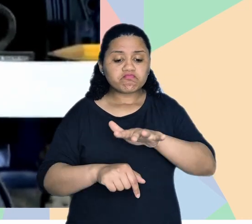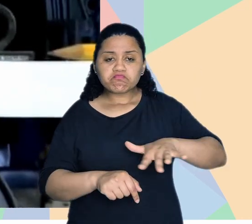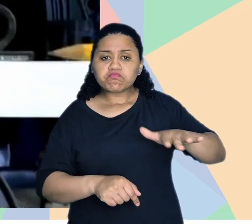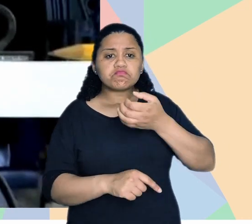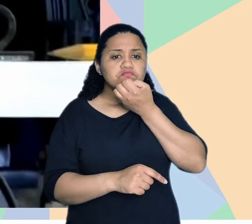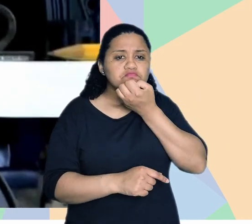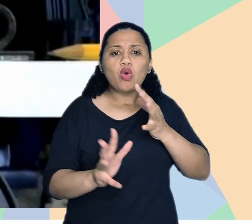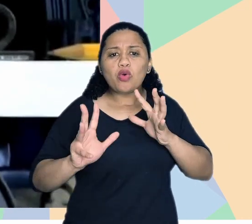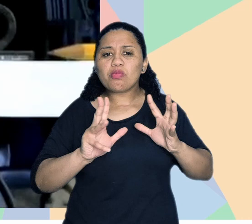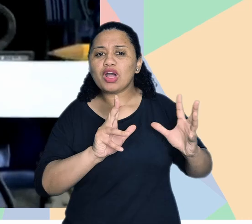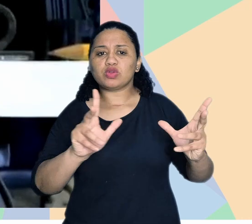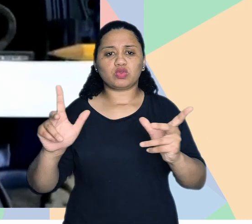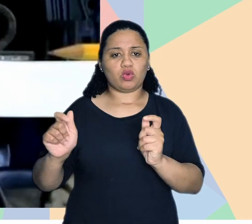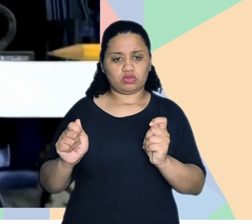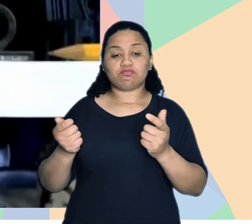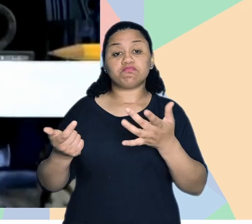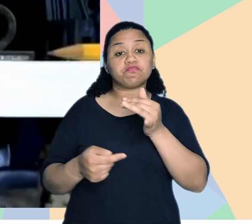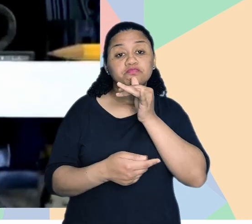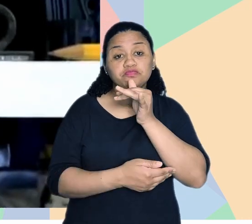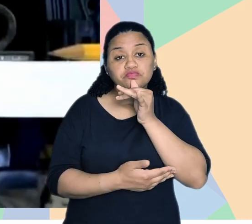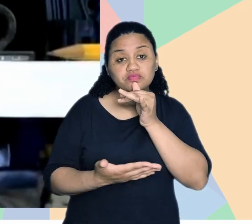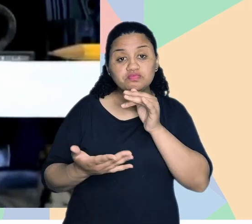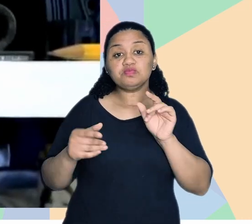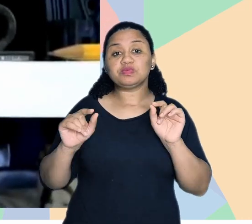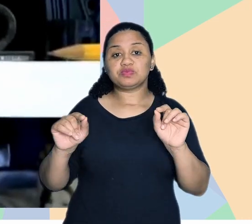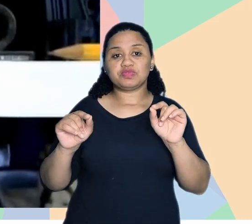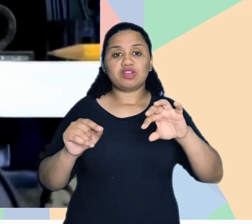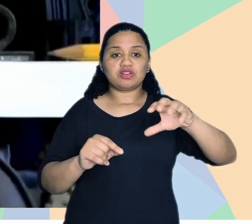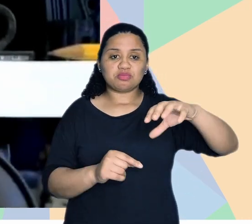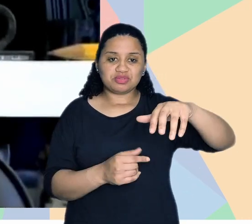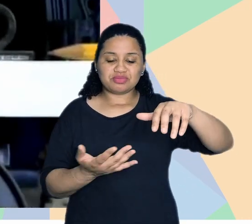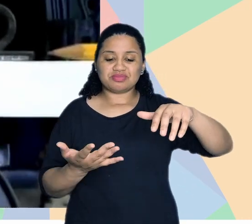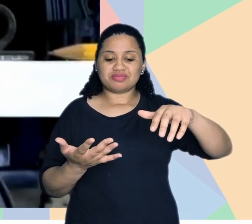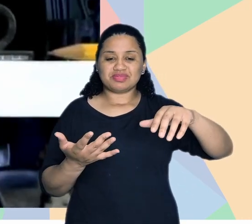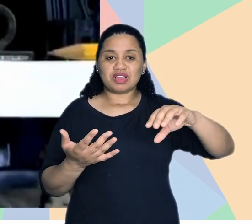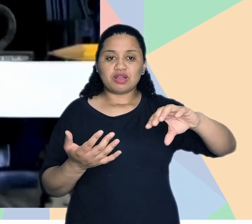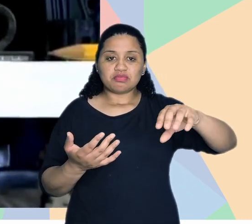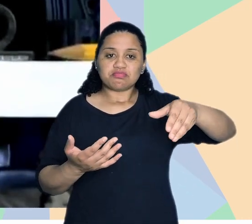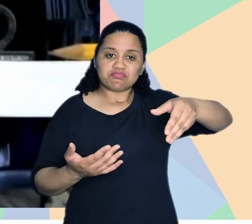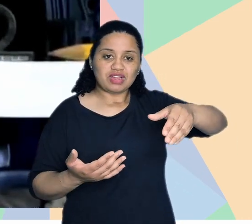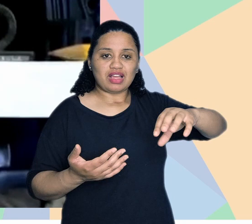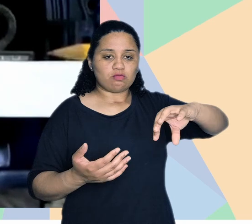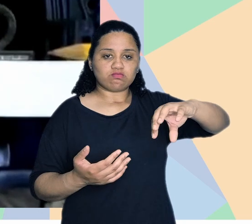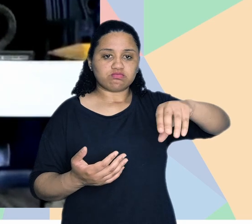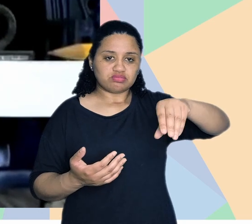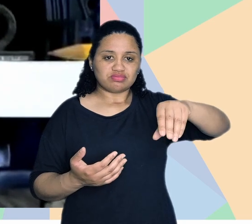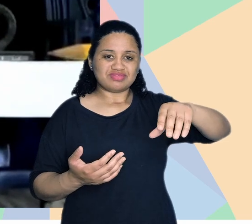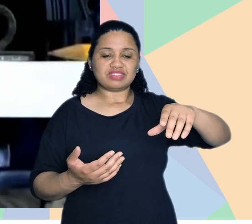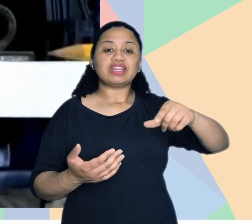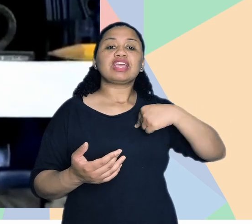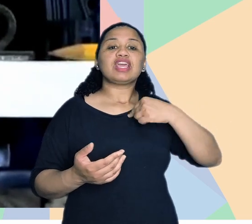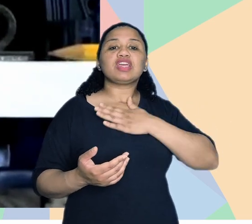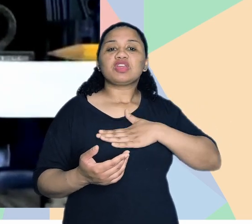espaço vai ser muito bom para todos. Então, aquele exemplo lá da torneira, um quarto de volta, né?